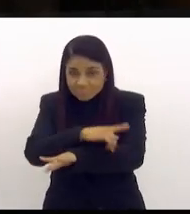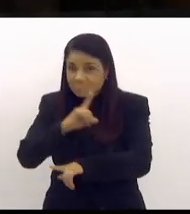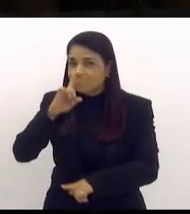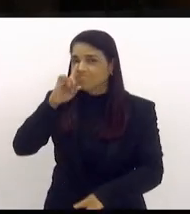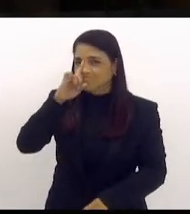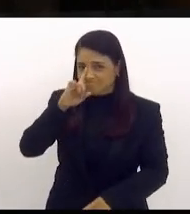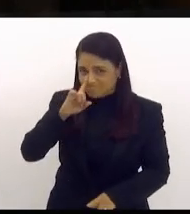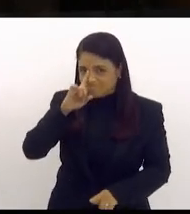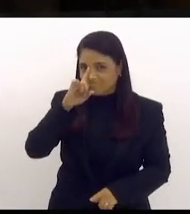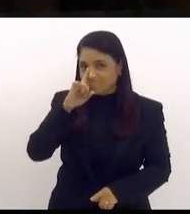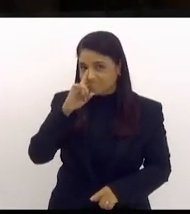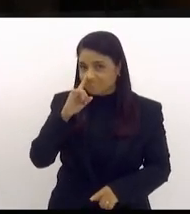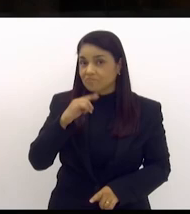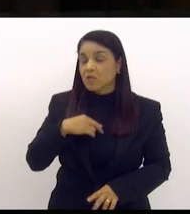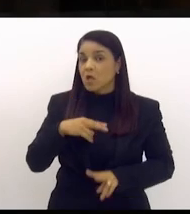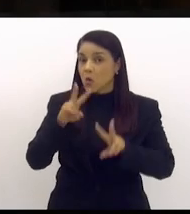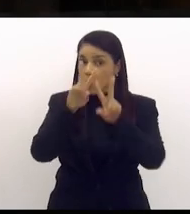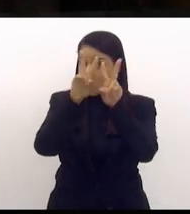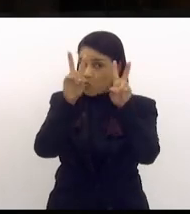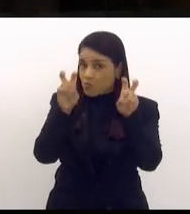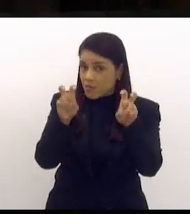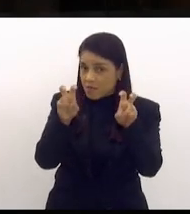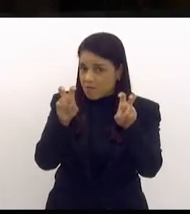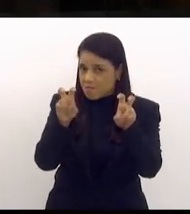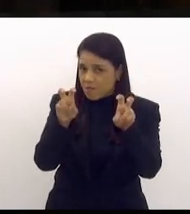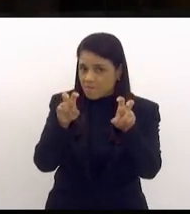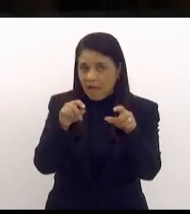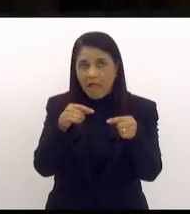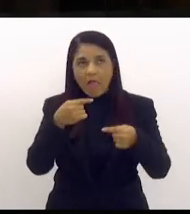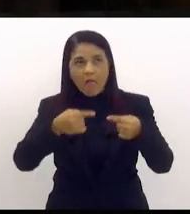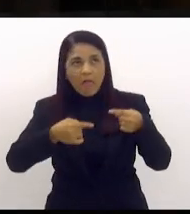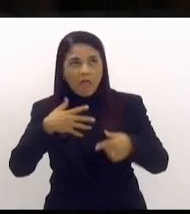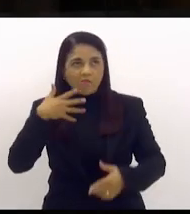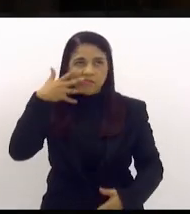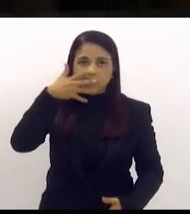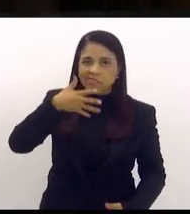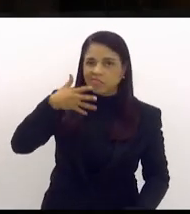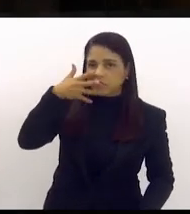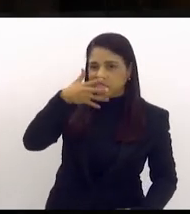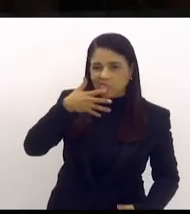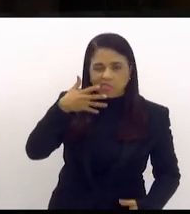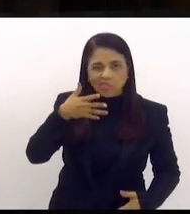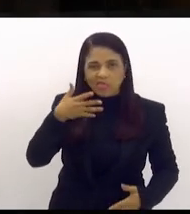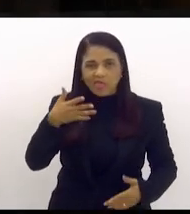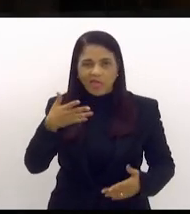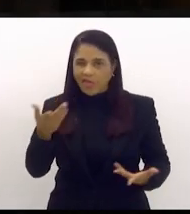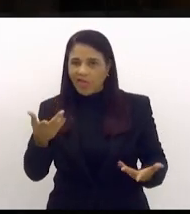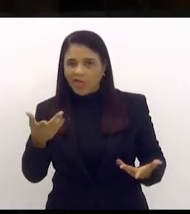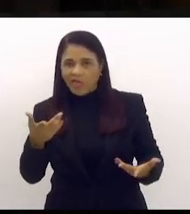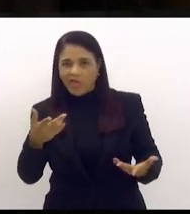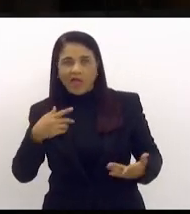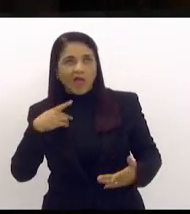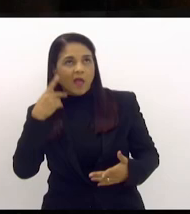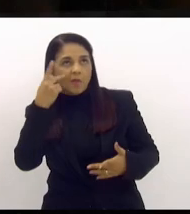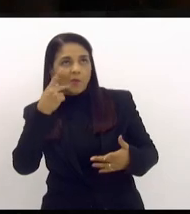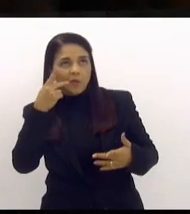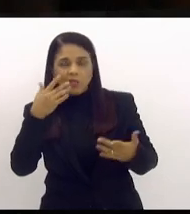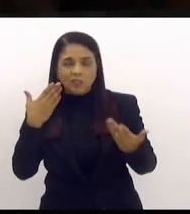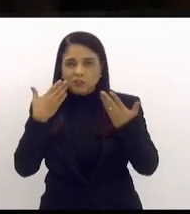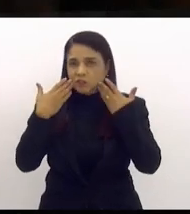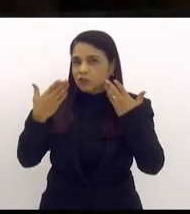Então, esse não é tema para ficar se discursando, para querer se ter dividendos políticos,